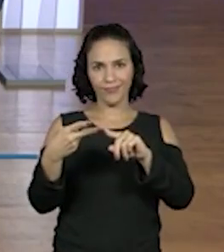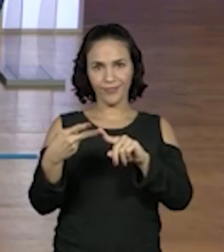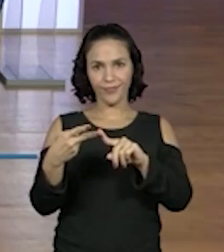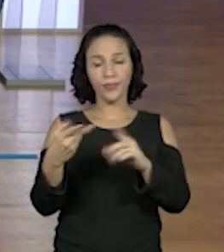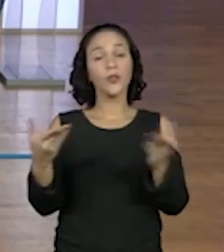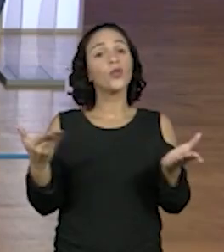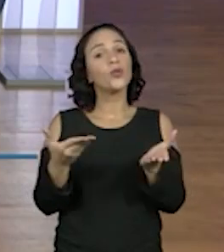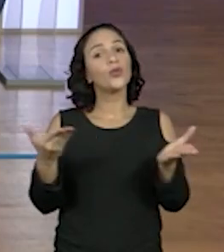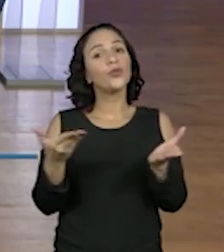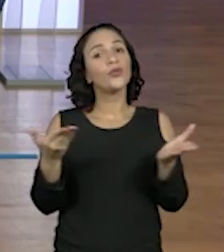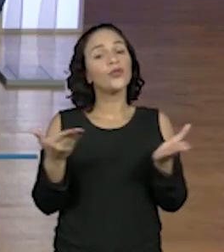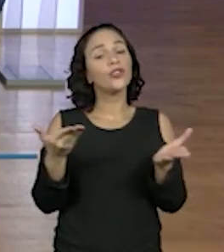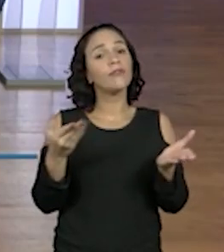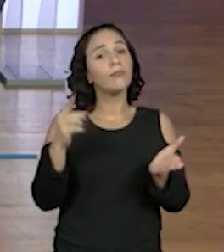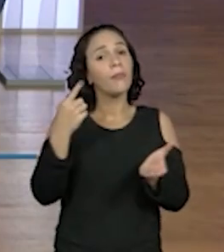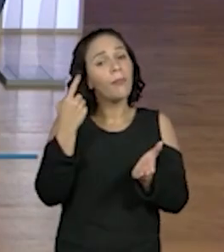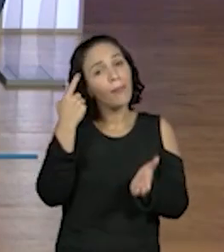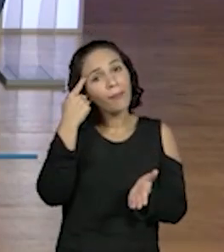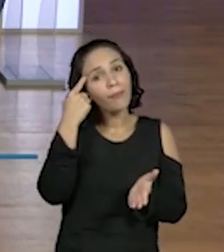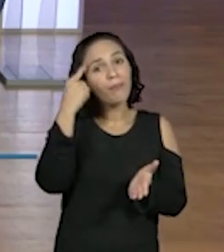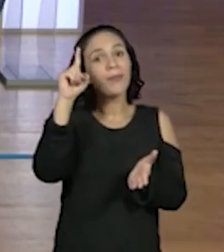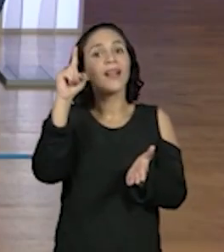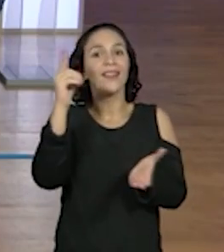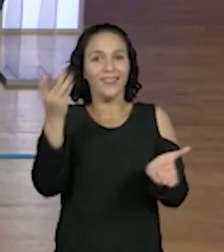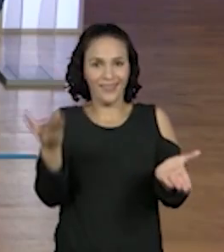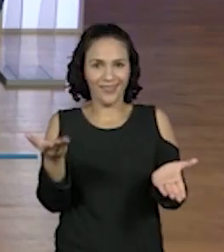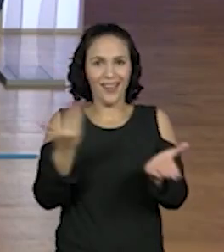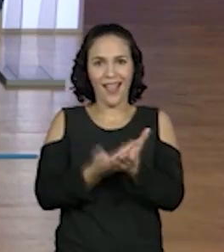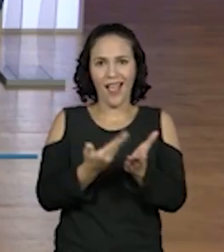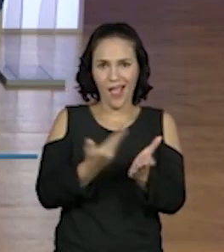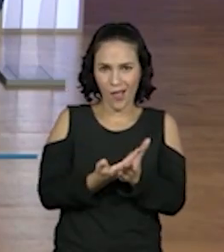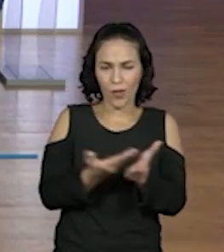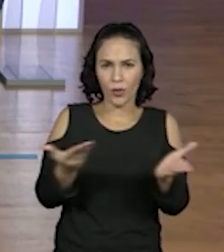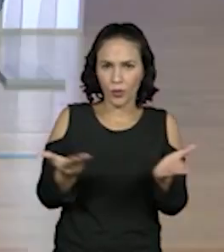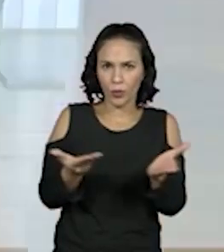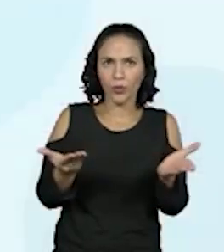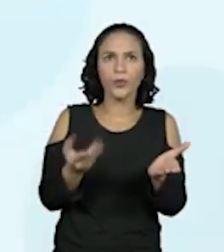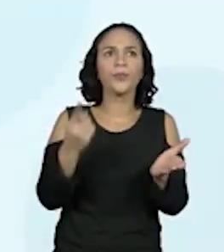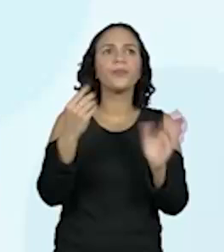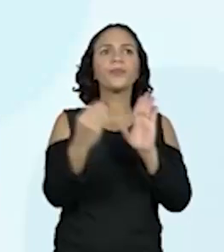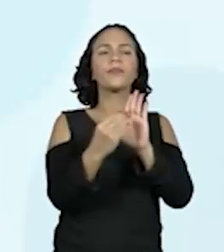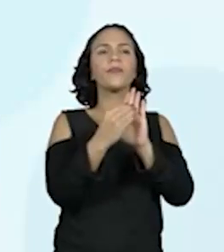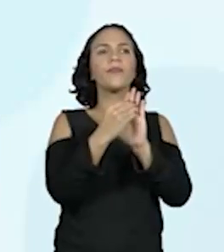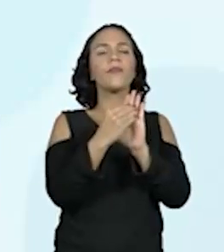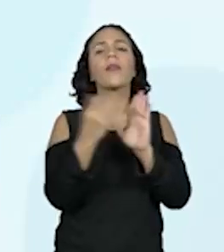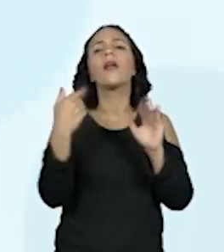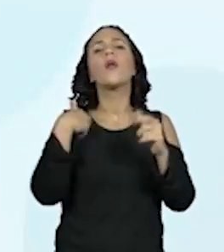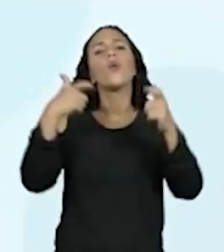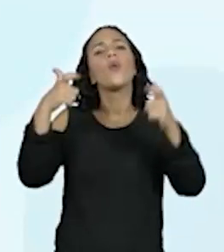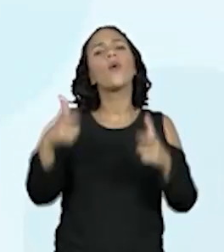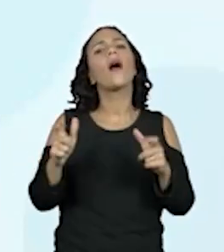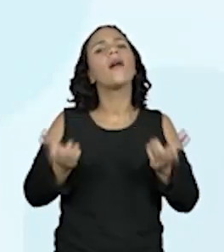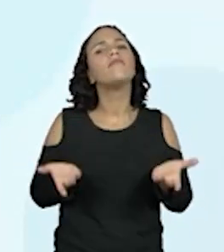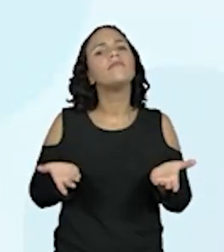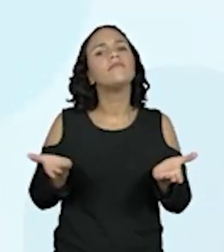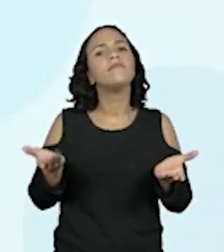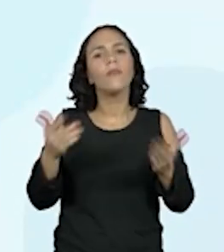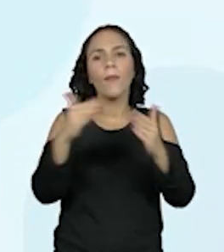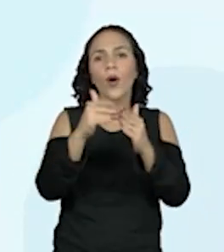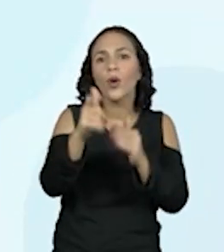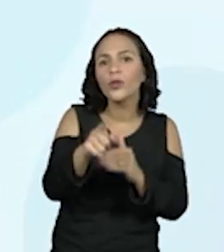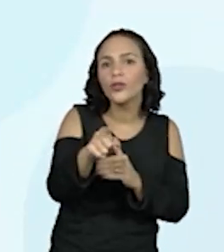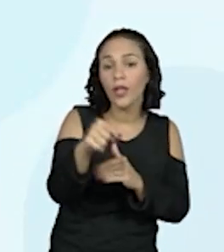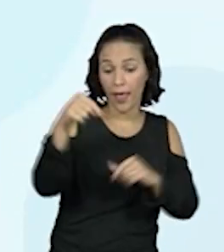aula do dia do terceiro ano? Não esqueçam que na data eu coloco o nome da minha cidade. Eu e a